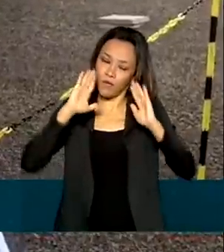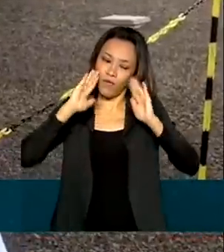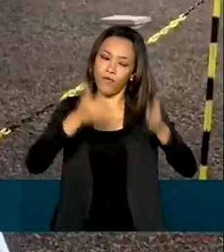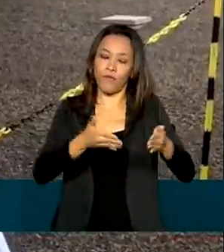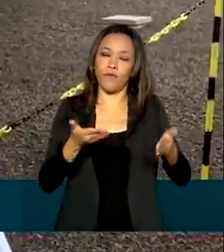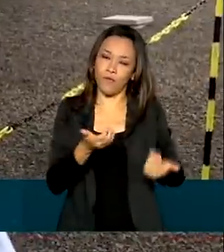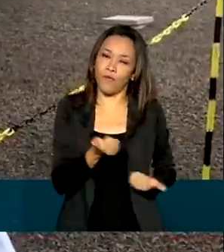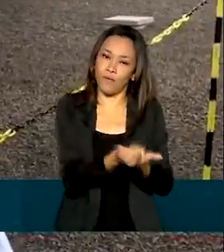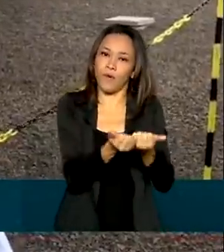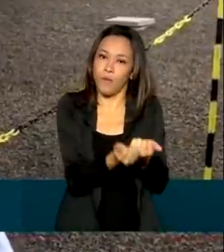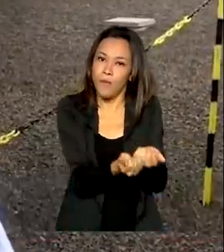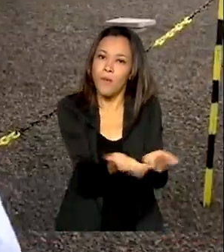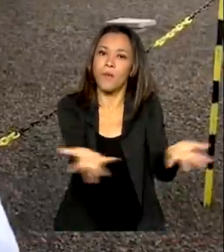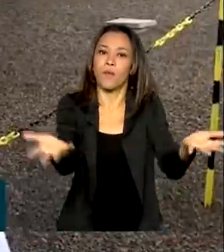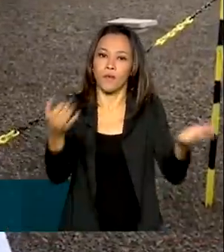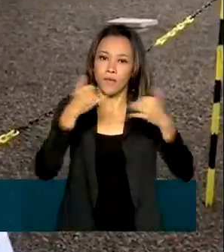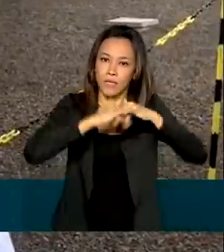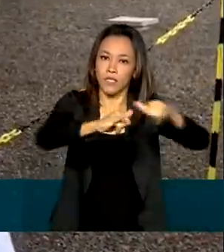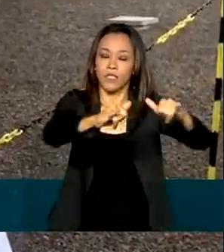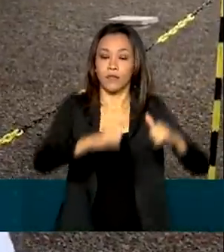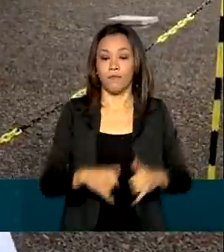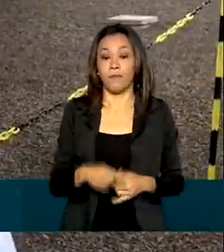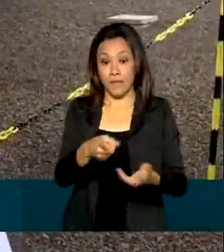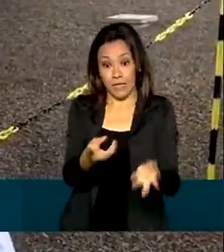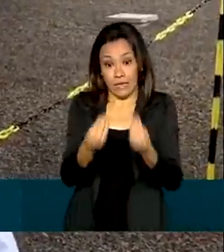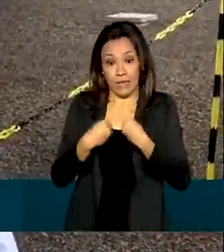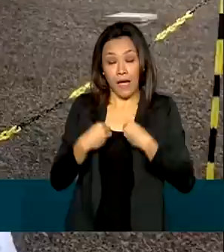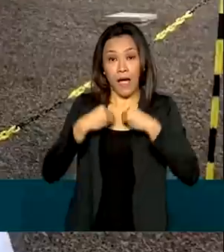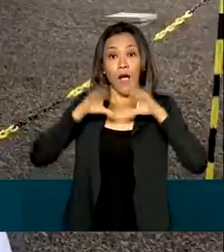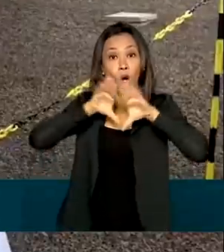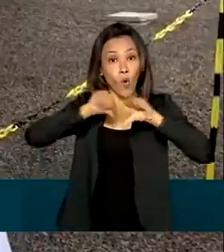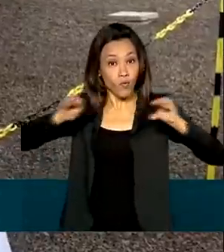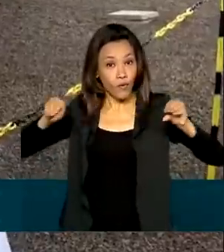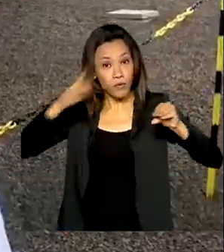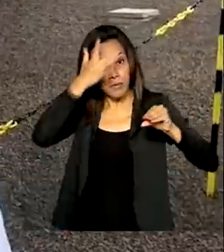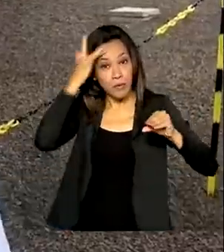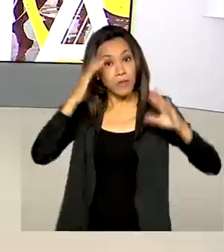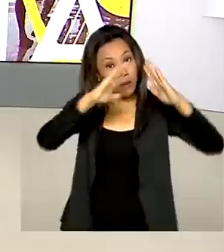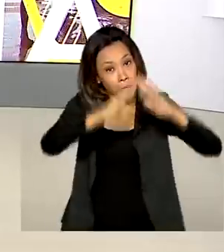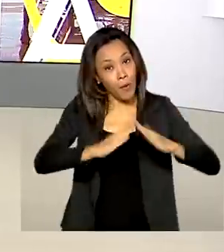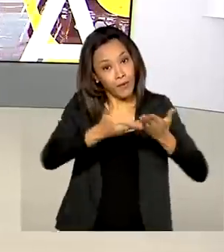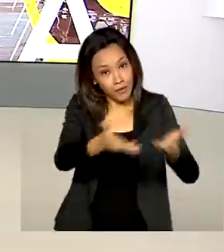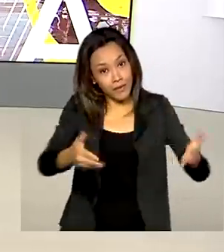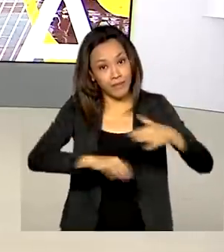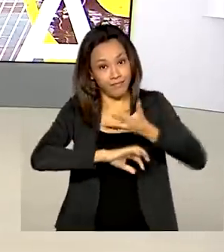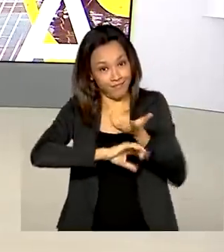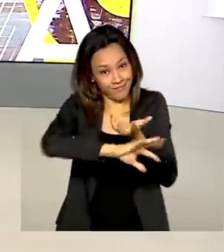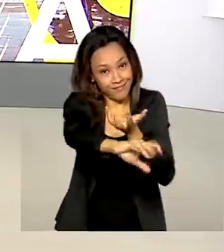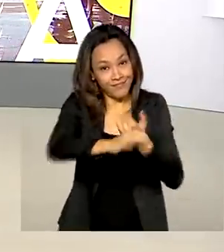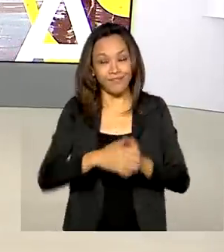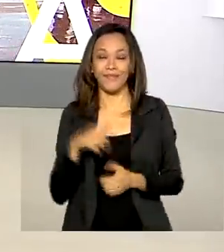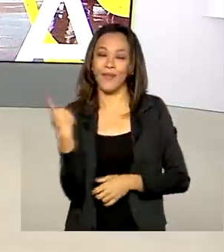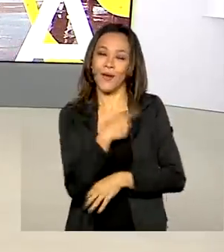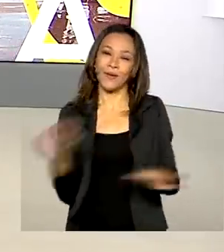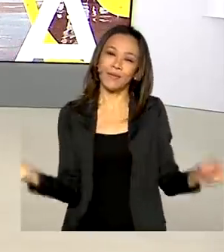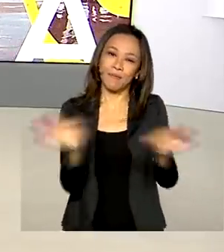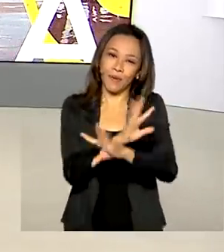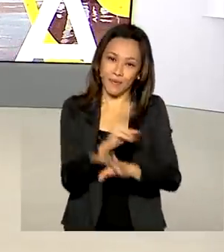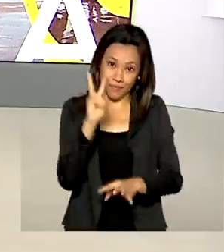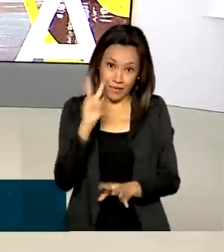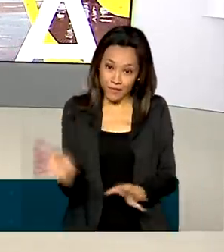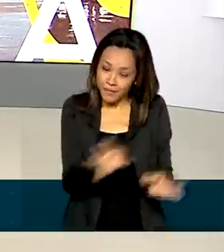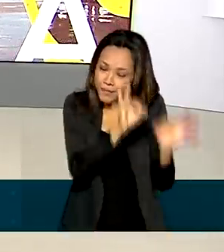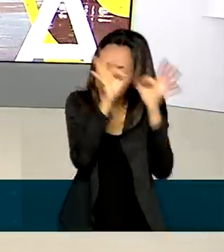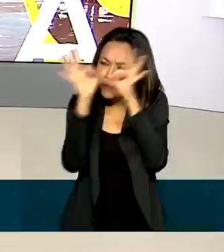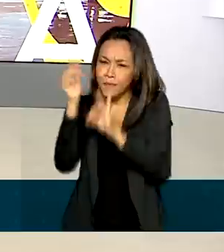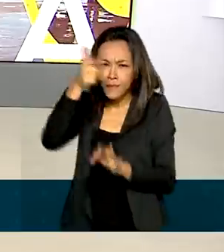desenvolvimento e conforto para aquela comunidade que está ali no Pantanal. A gente fica por aqui, as reportagens de